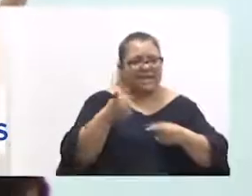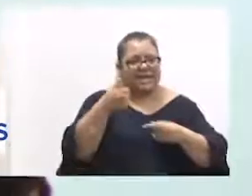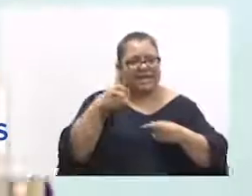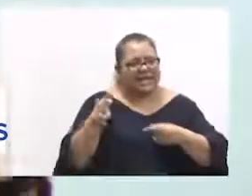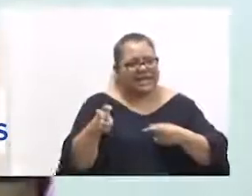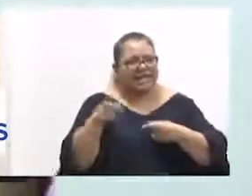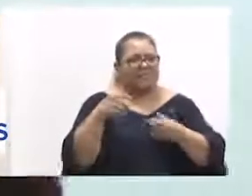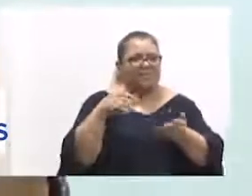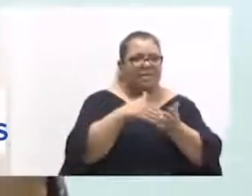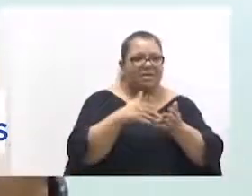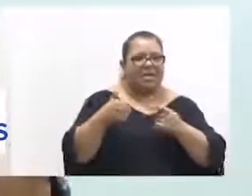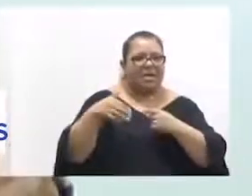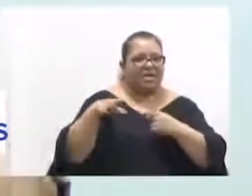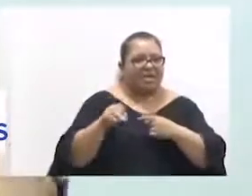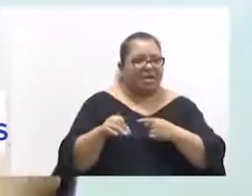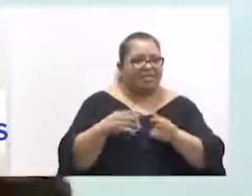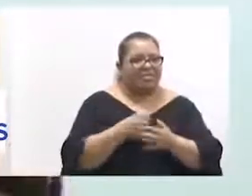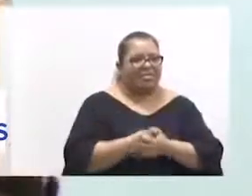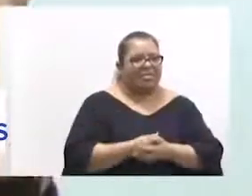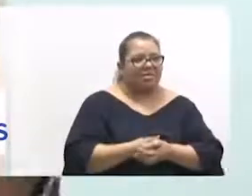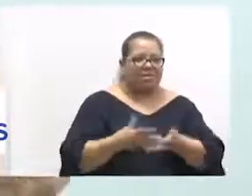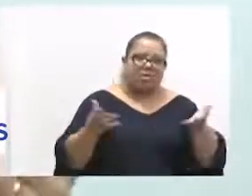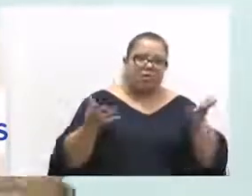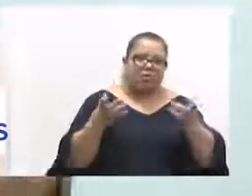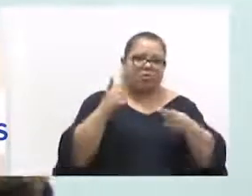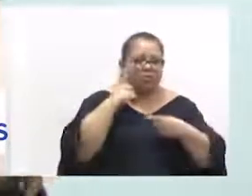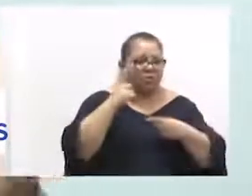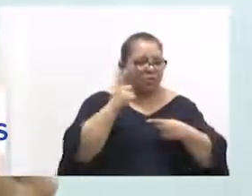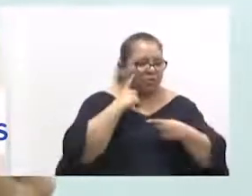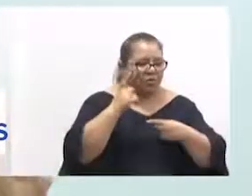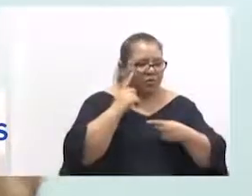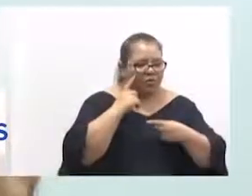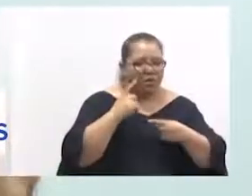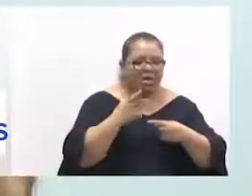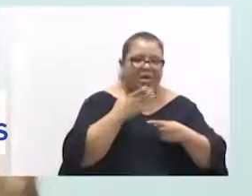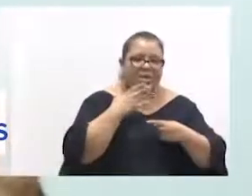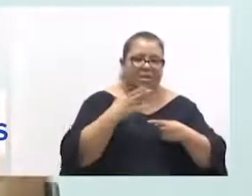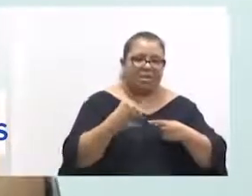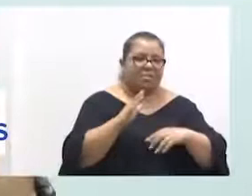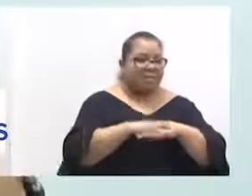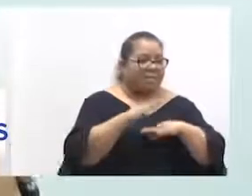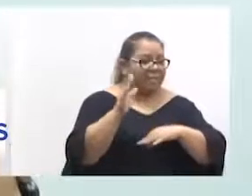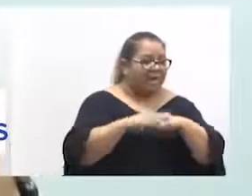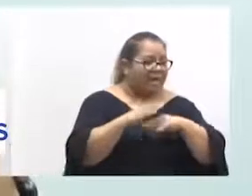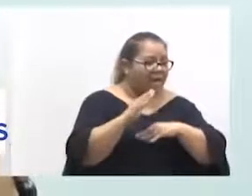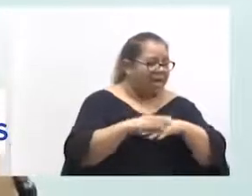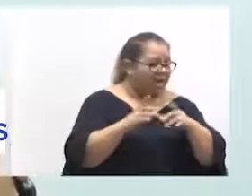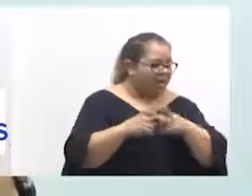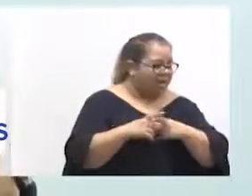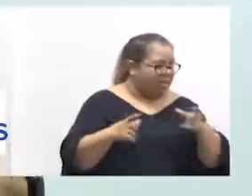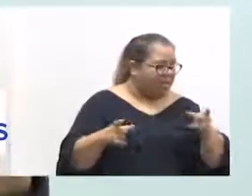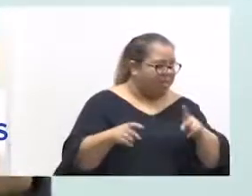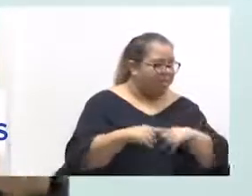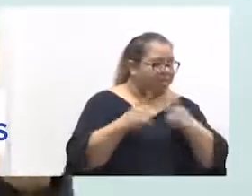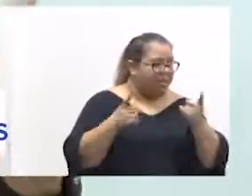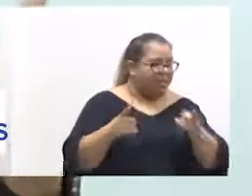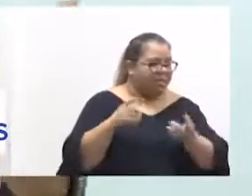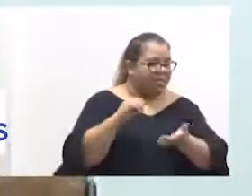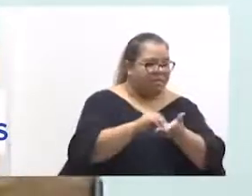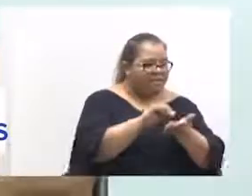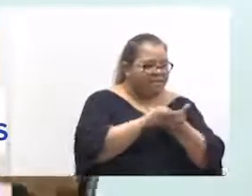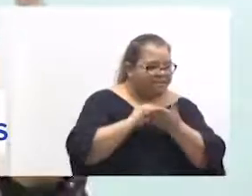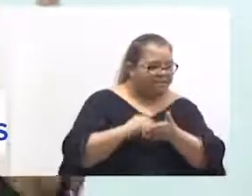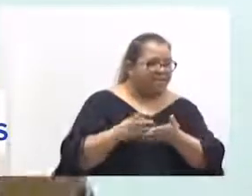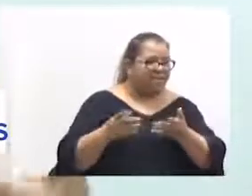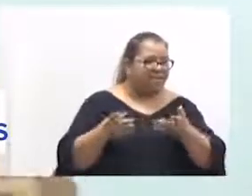10. Todo dia tem. E a gente poderia ter mais atendimentos até. A gente teria capacidade para isso. e, mesmo assim, a gente